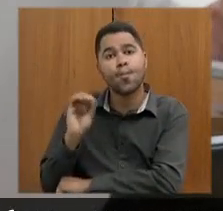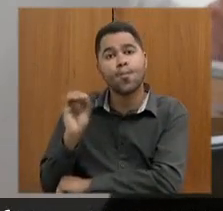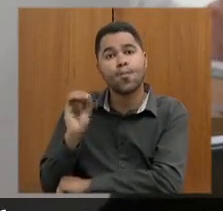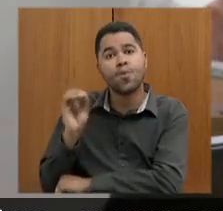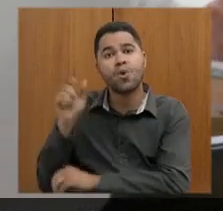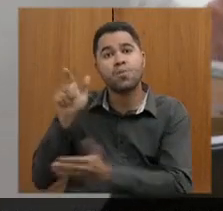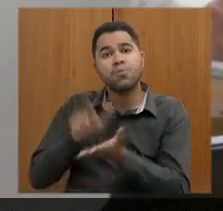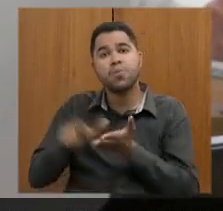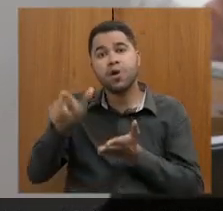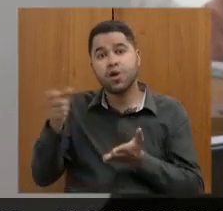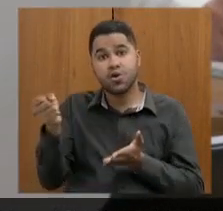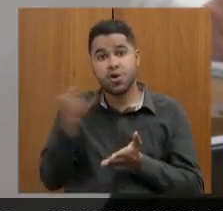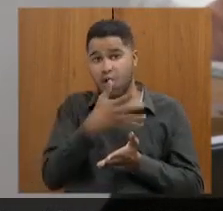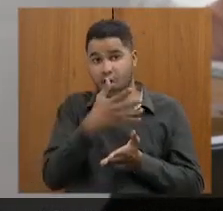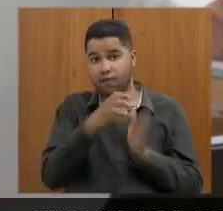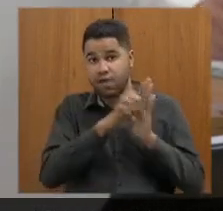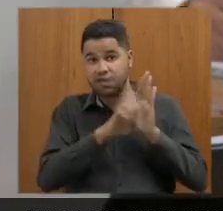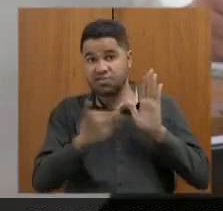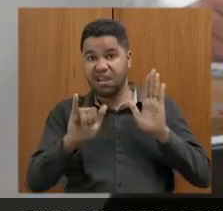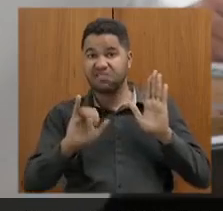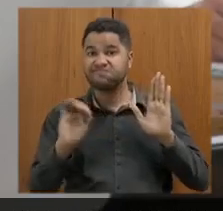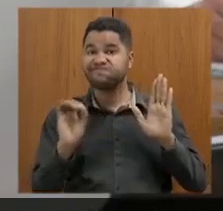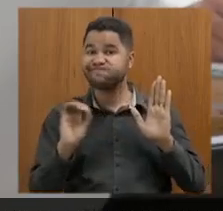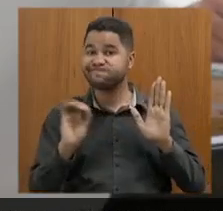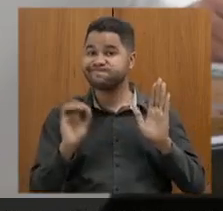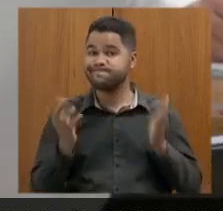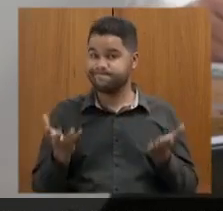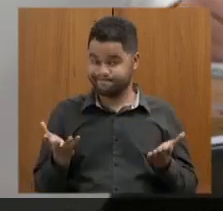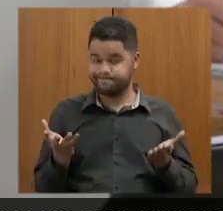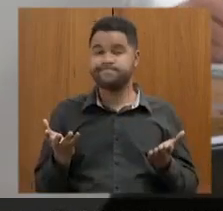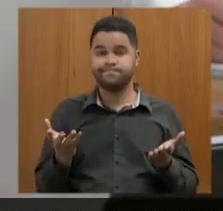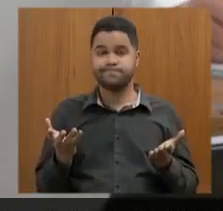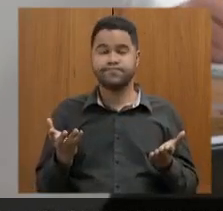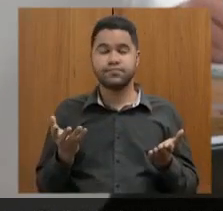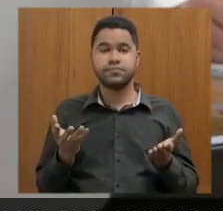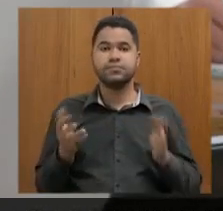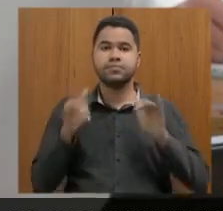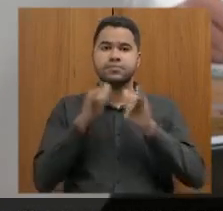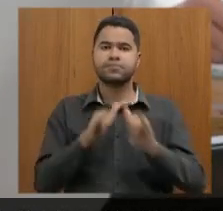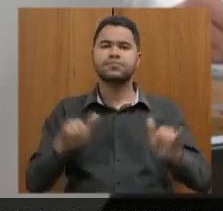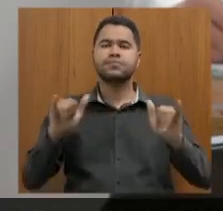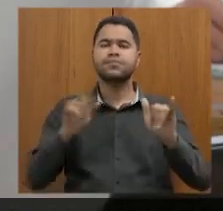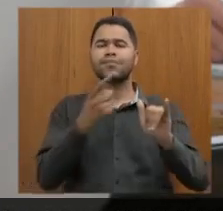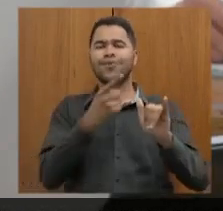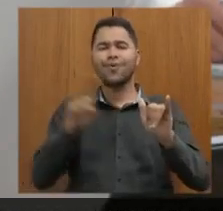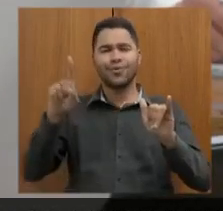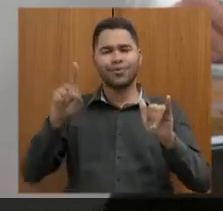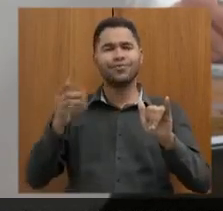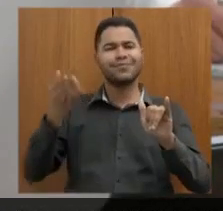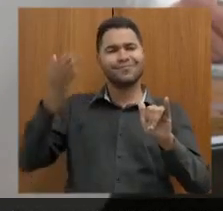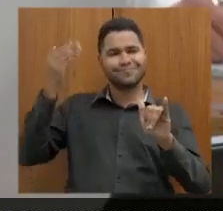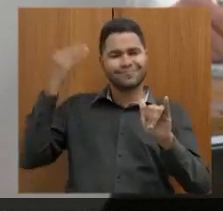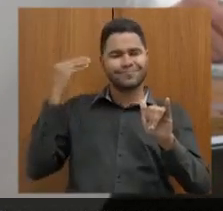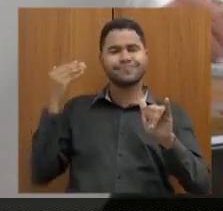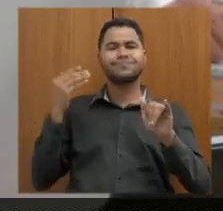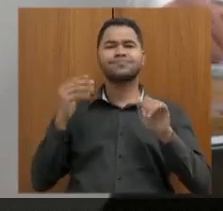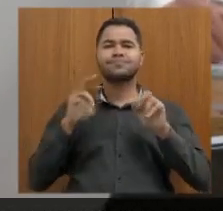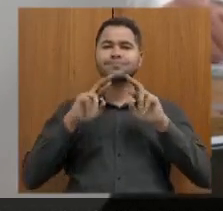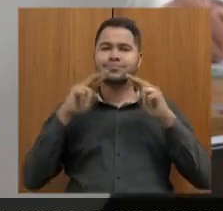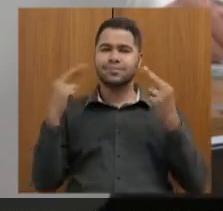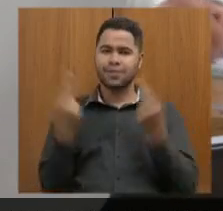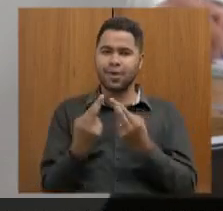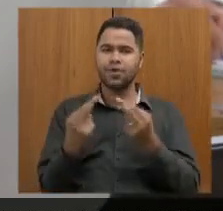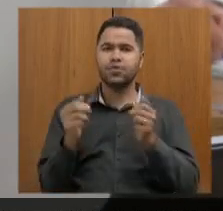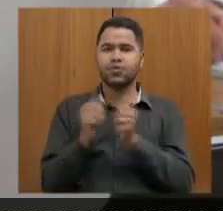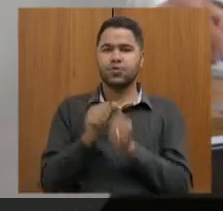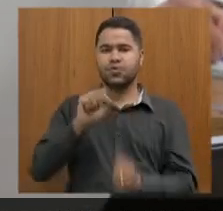publicação de novos editais. Então, foi dito aqui em uma outra audiência, com a presença da CEPLAG